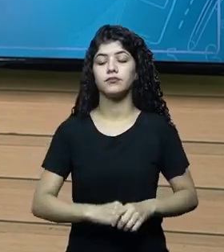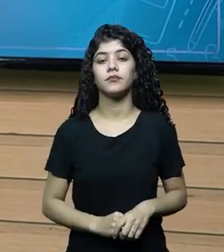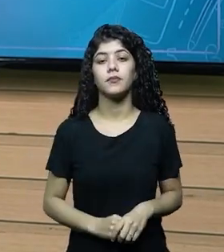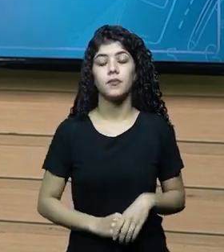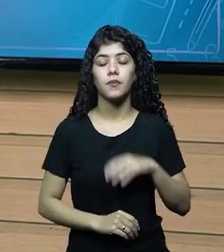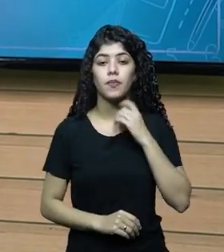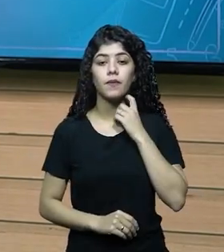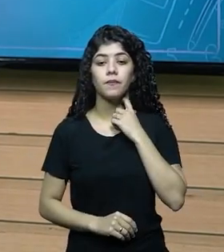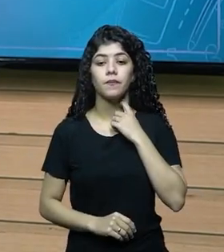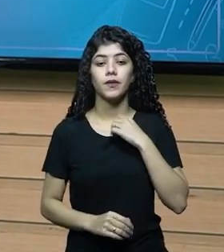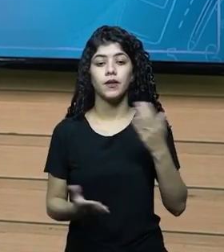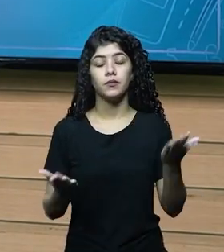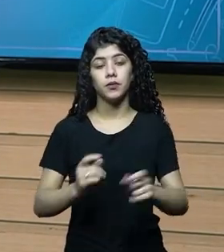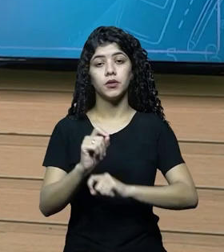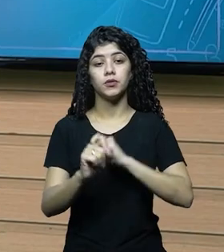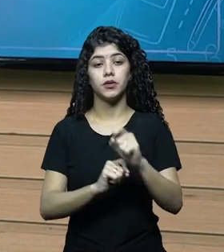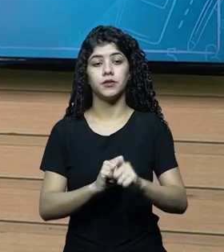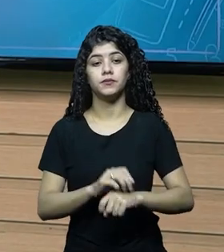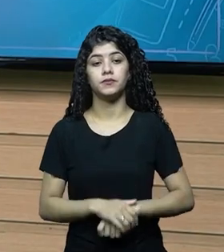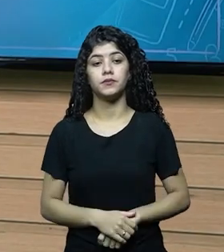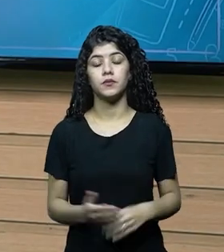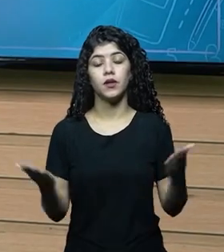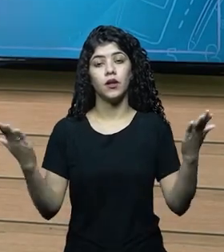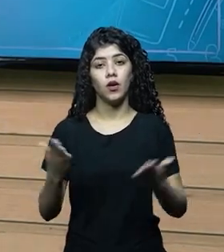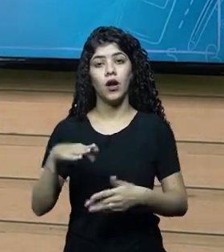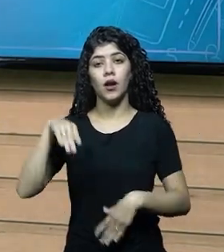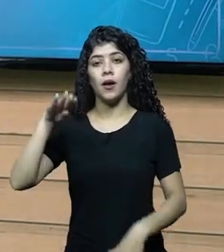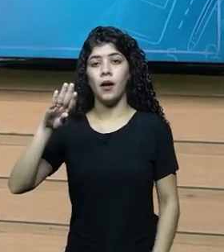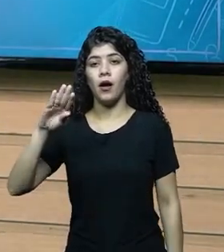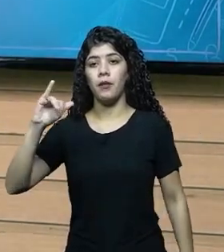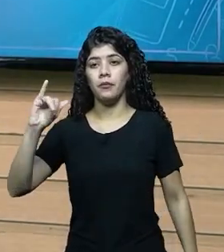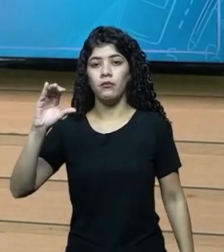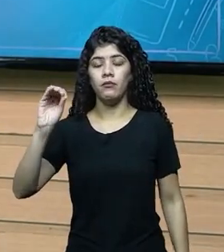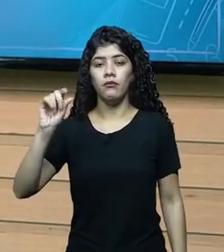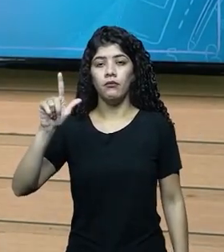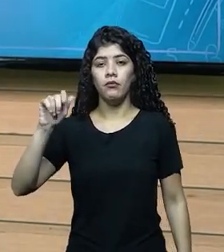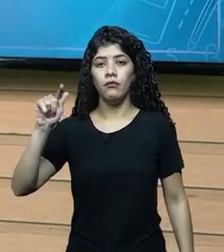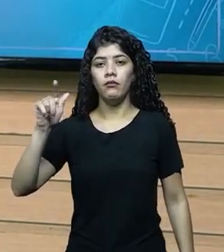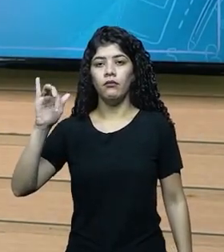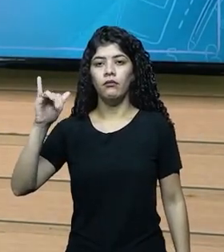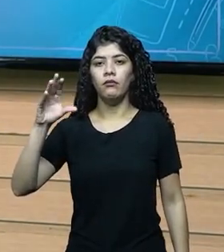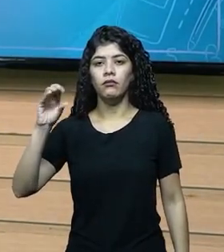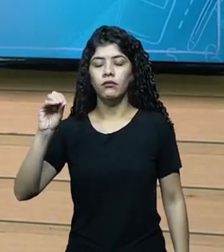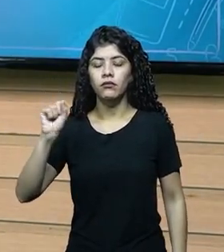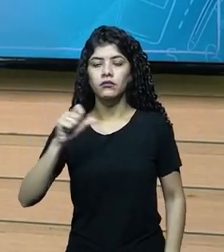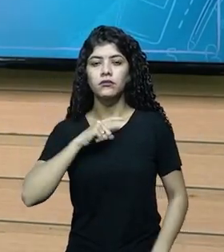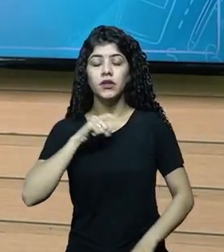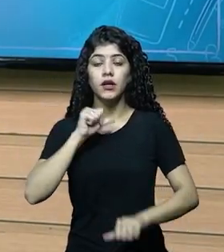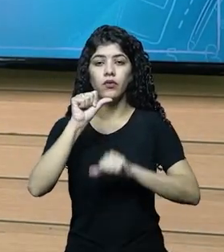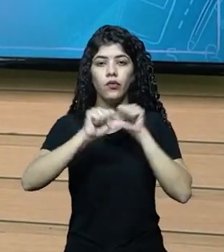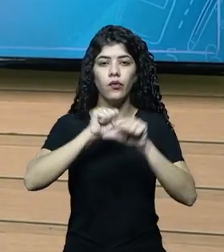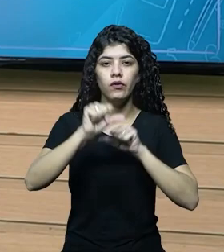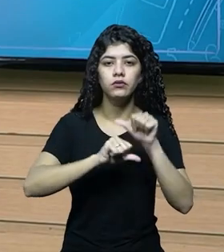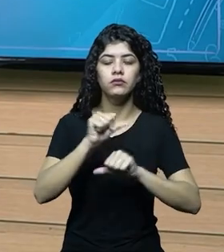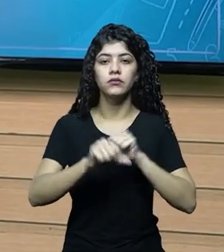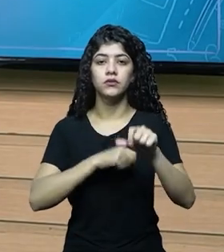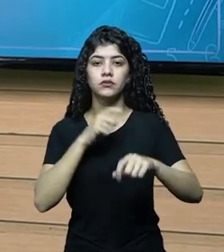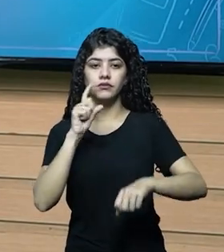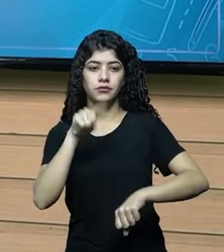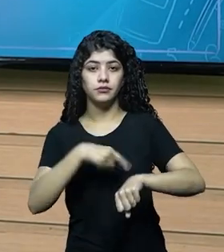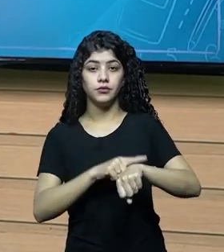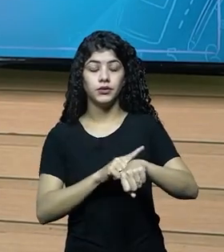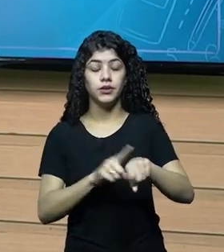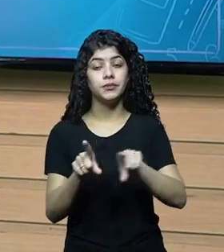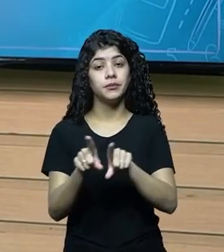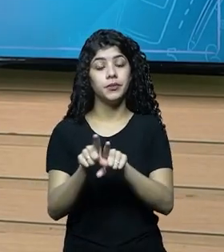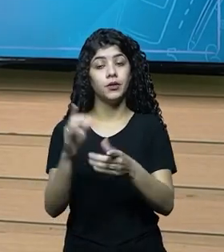E hoje vamos falar sobre ativos biológicos, que são aqueles ativos que eles sofrem transformação com o tempo e com determinados